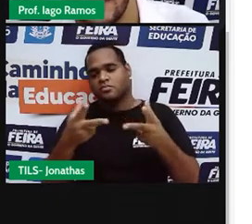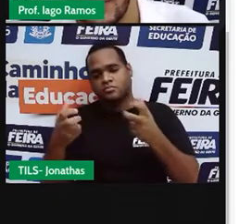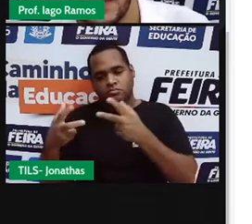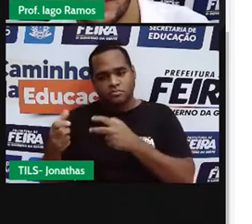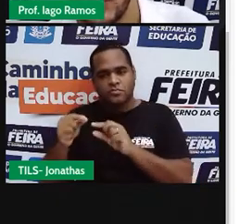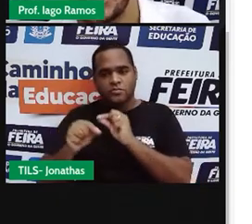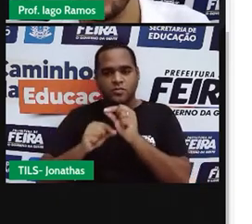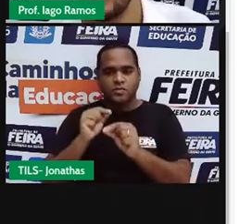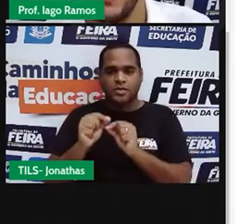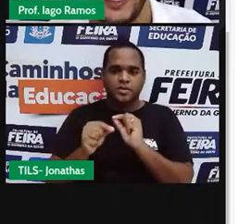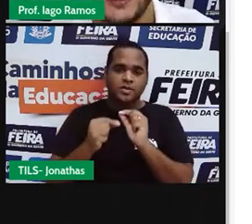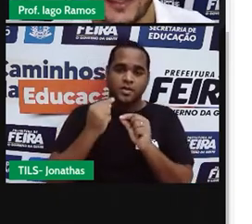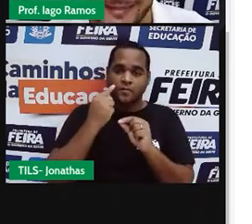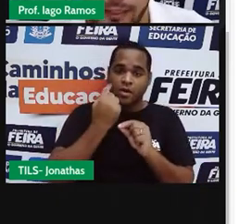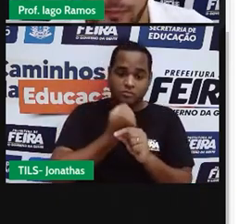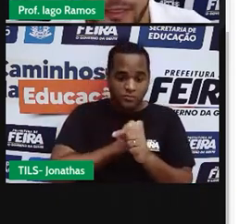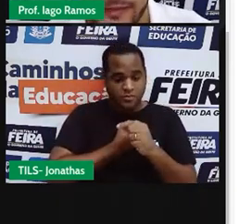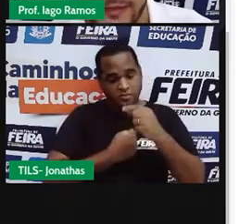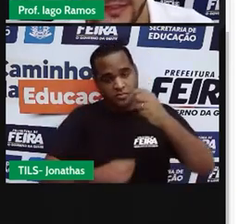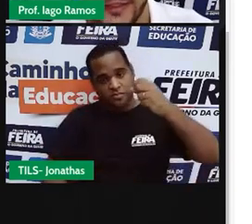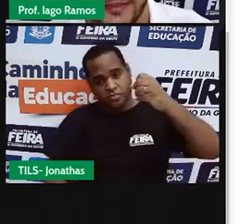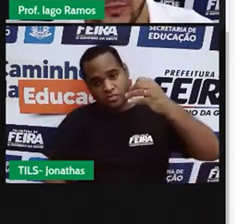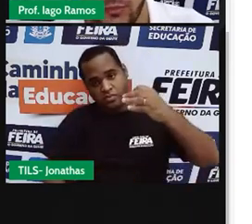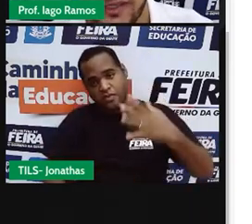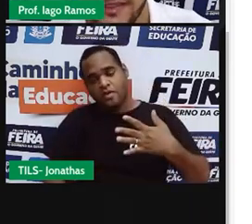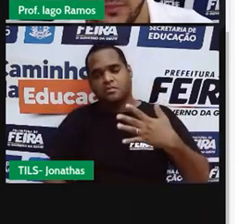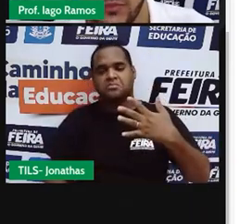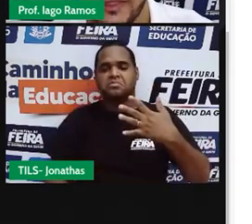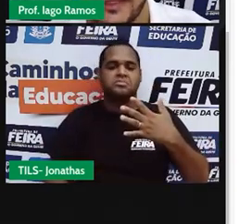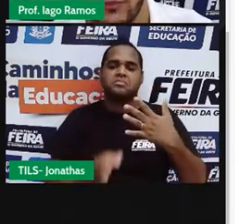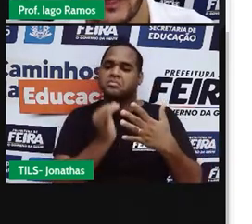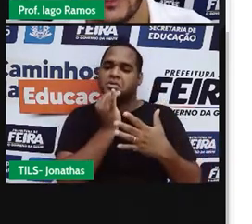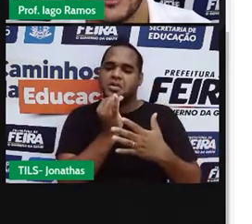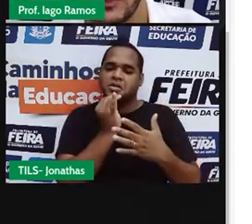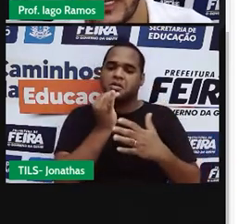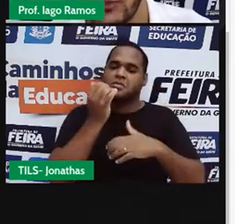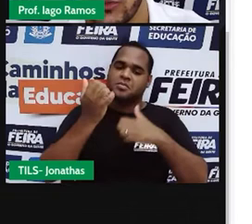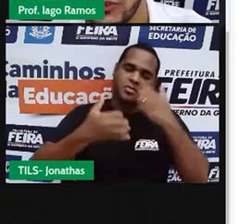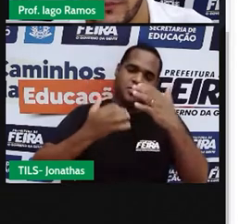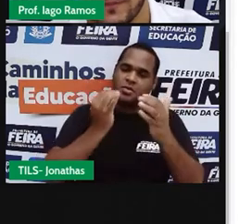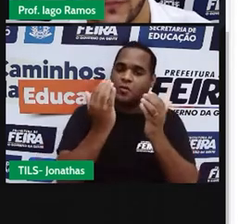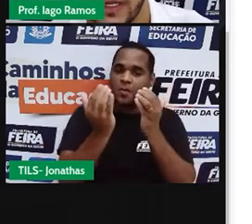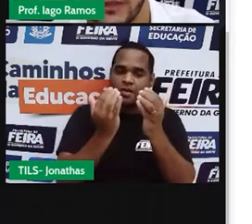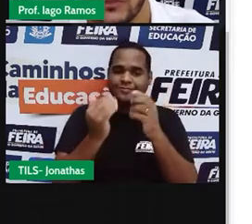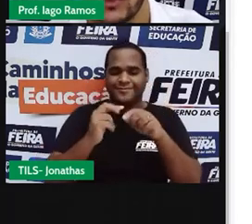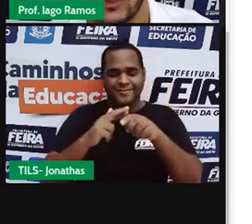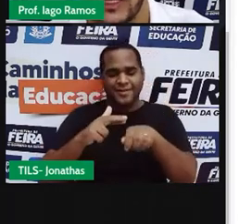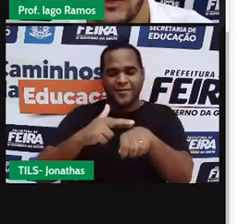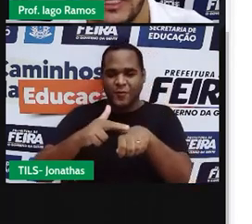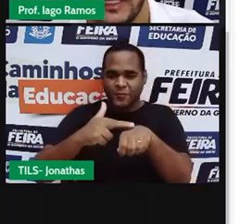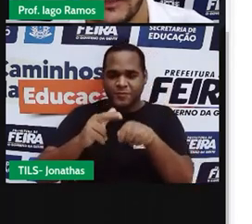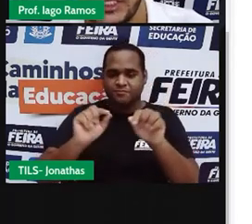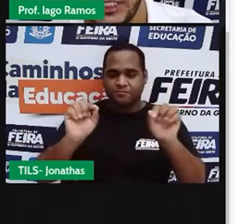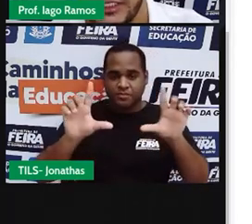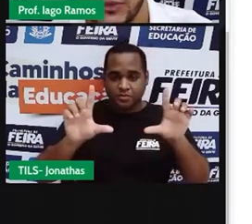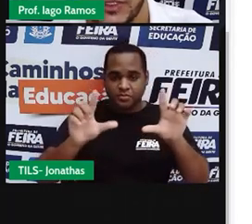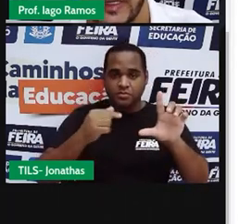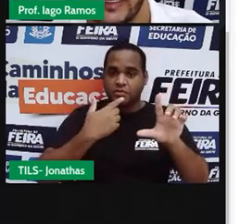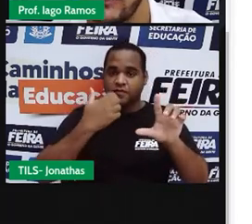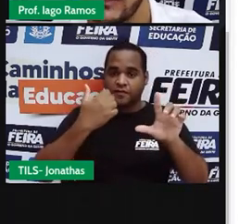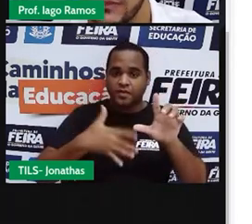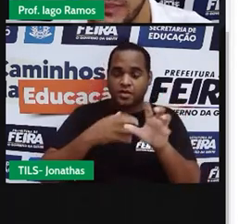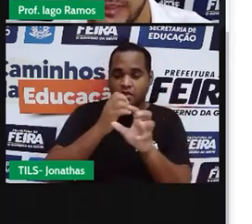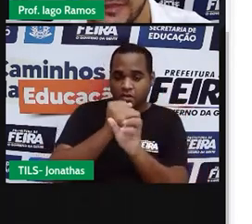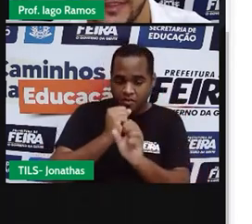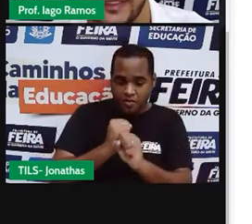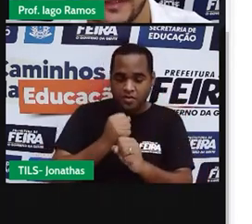as informações numéricas que aparecem aqui. Então, por exemplo, nesse quadradinho aqui roxo, do total de lixo